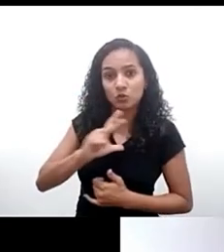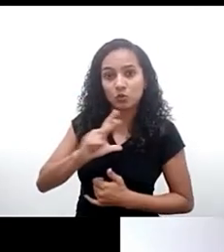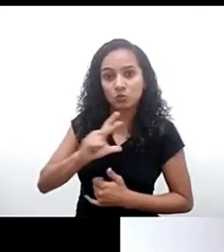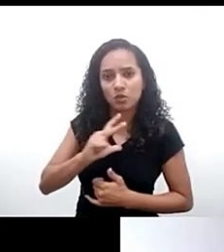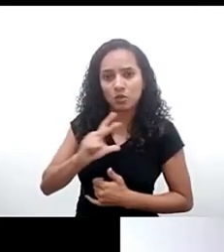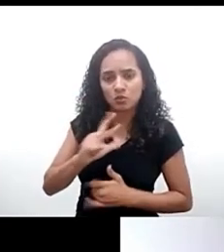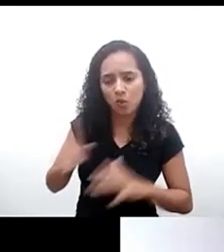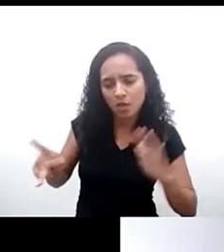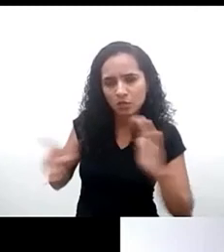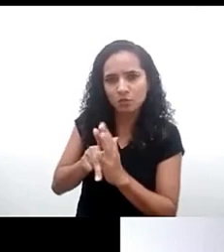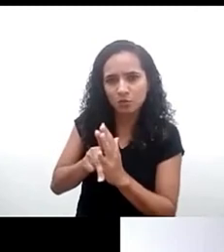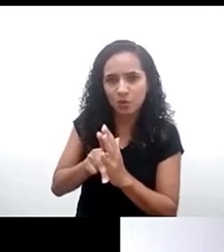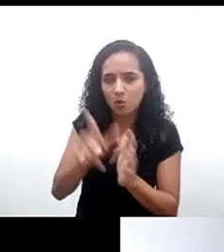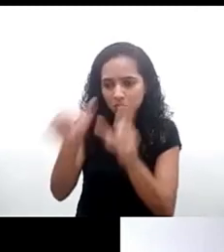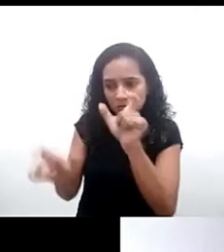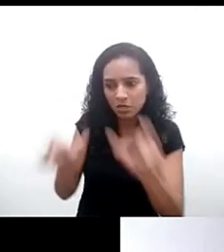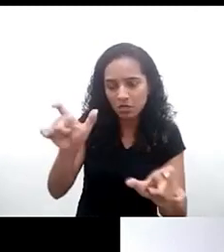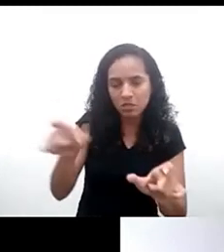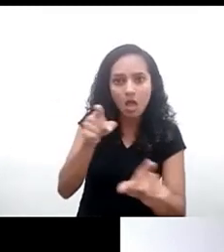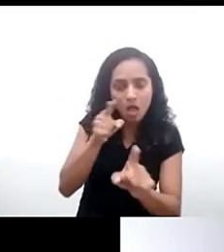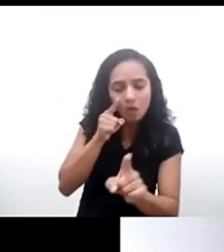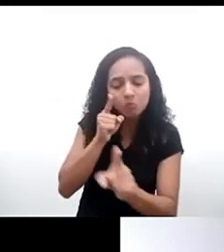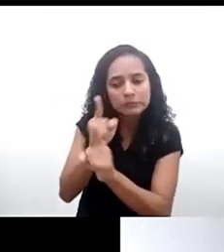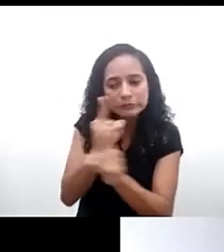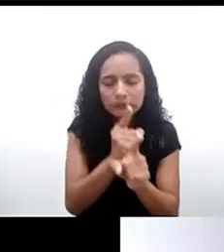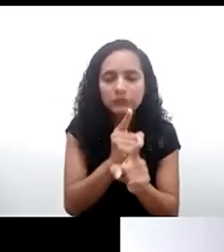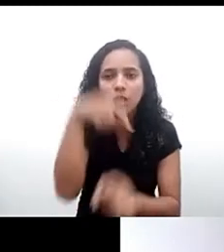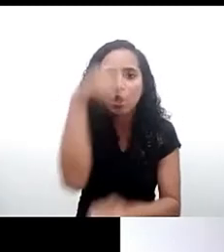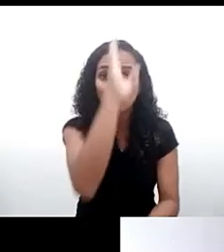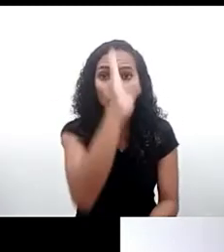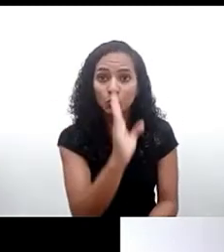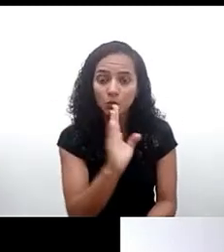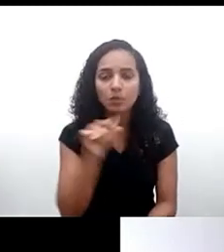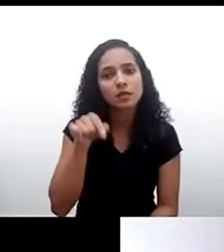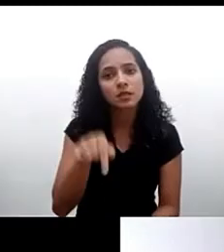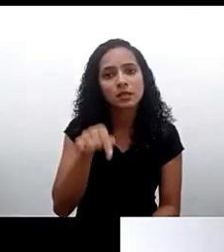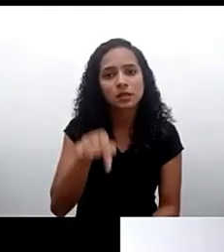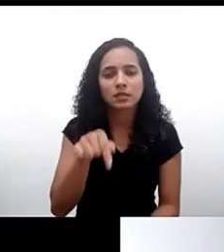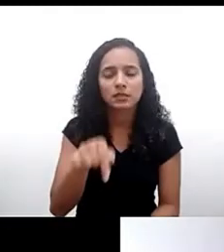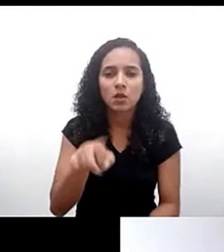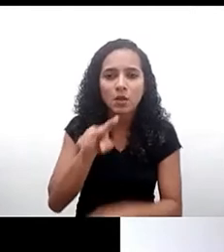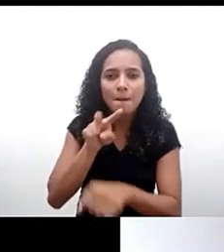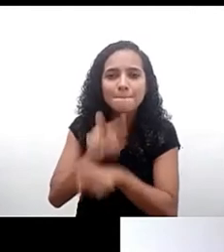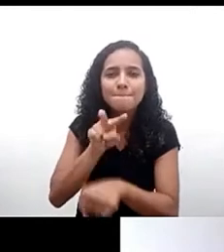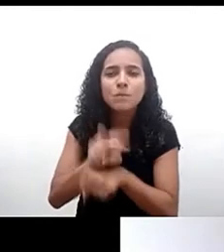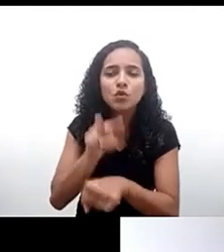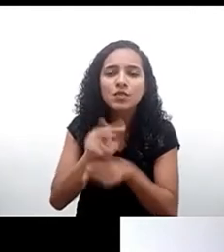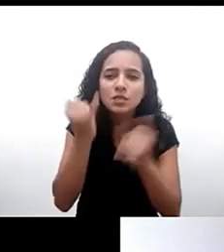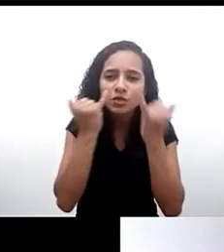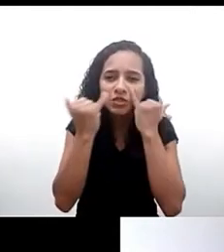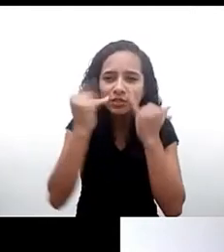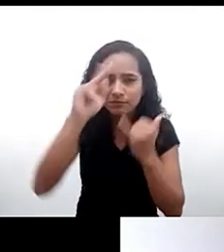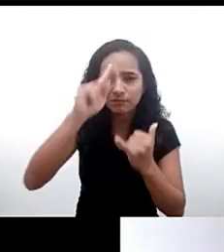bastante de perto nós temos no Brasil esse digamos essa arquitetura de proteção de dados que está em pleno